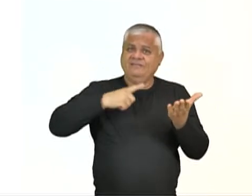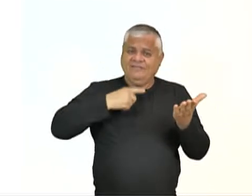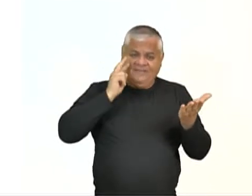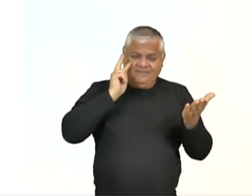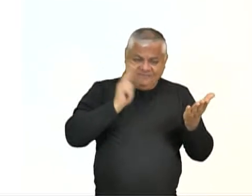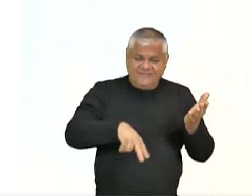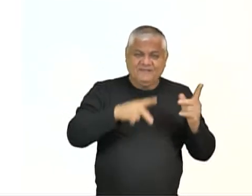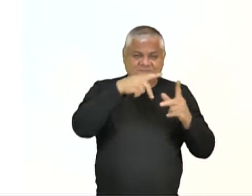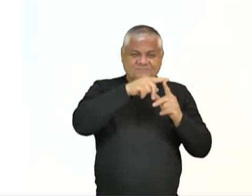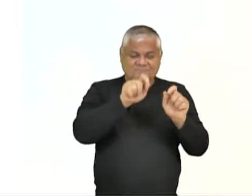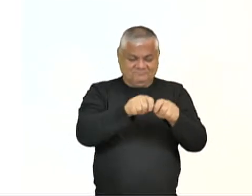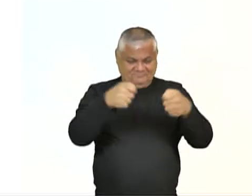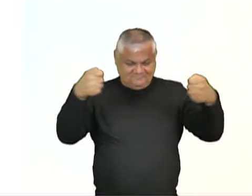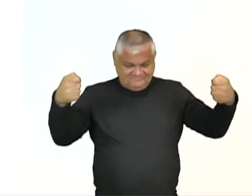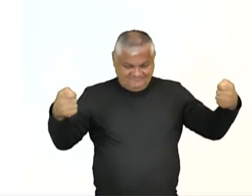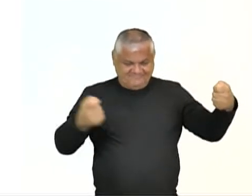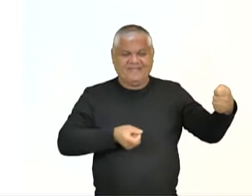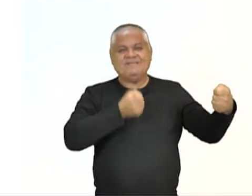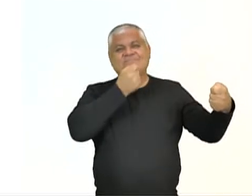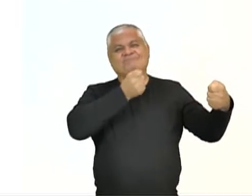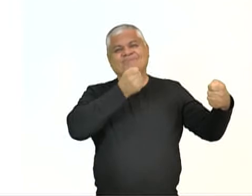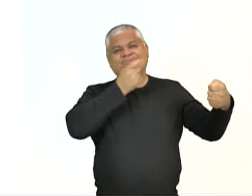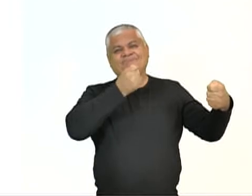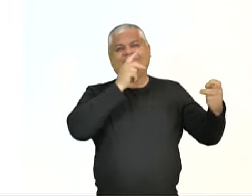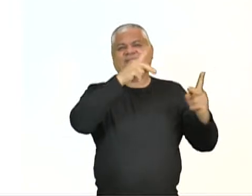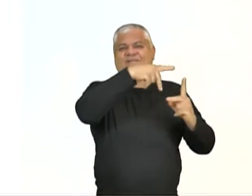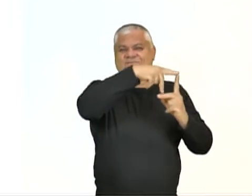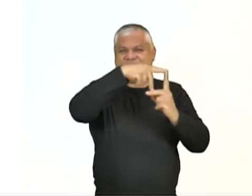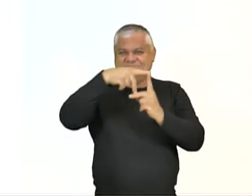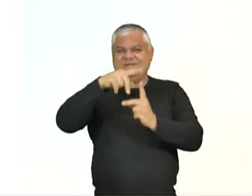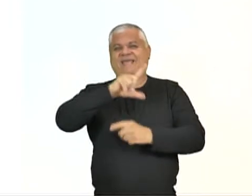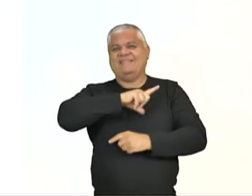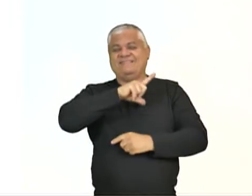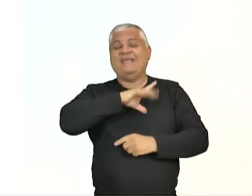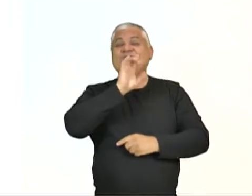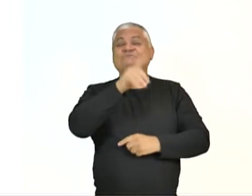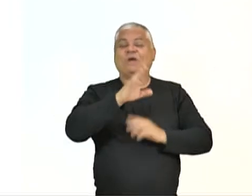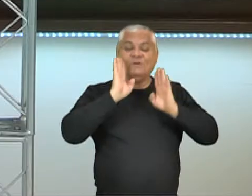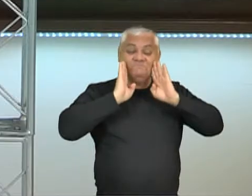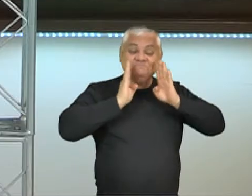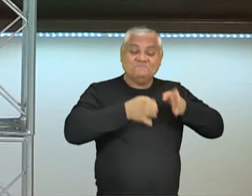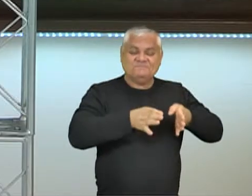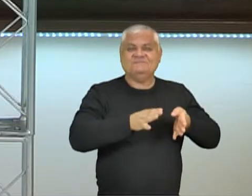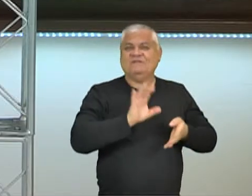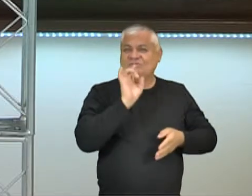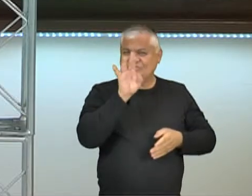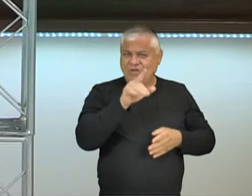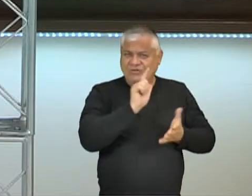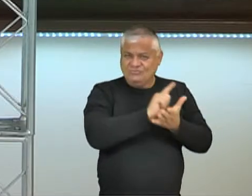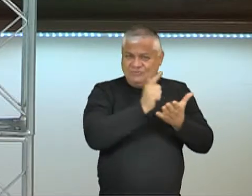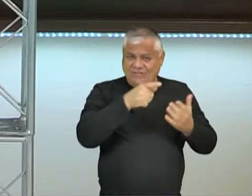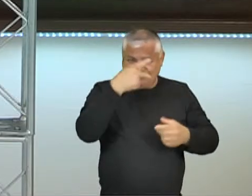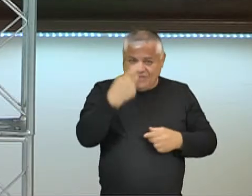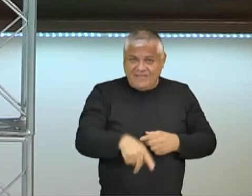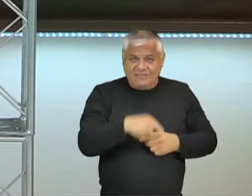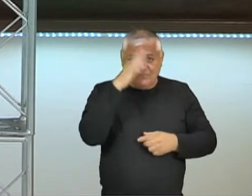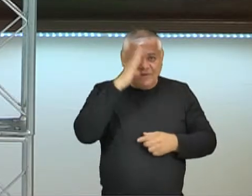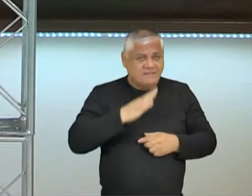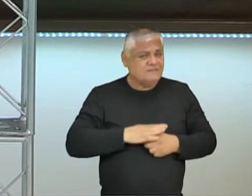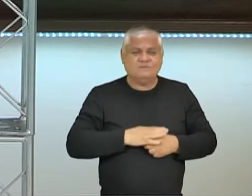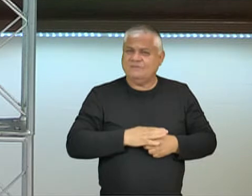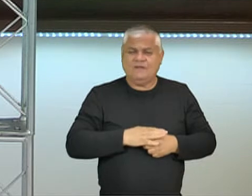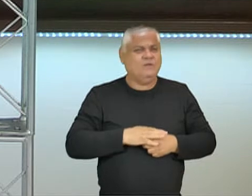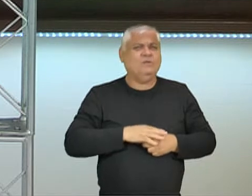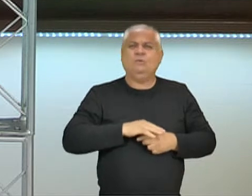comum a gente abrir o jornal e ver lá que tem uma sessão apenas para tirinhas, e isso não acontece só aqui nos jornais do Brasil,